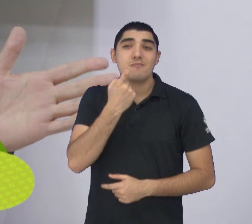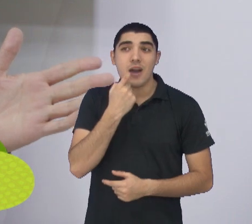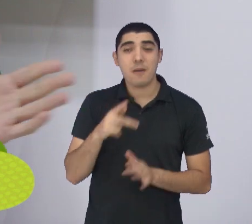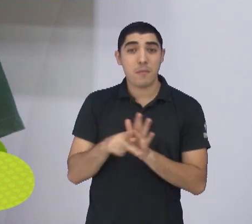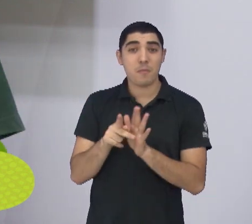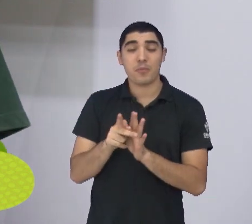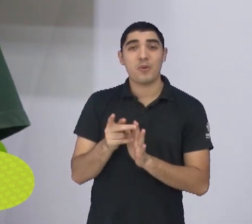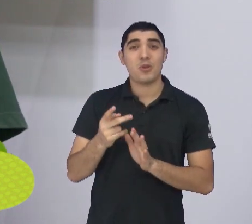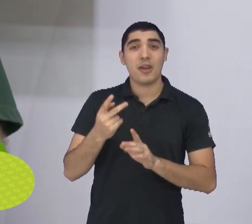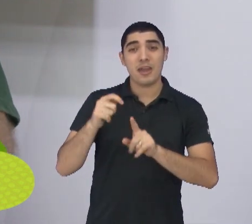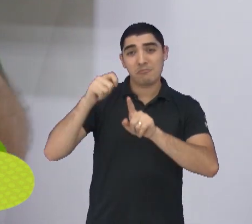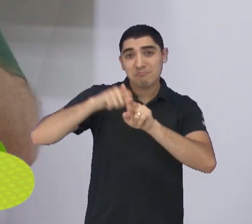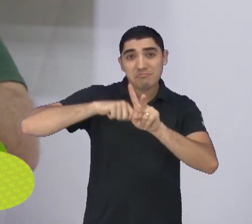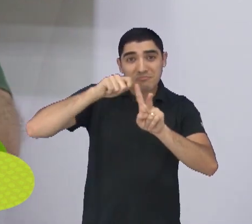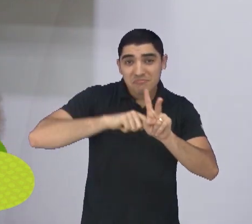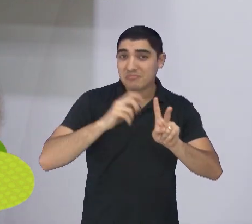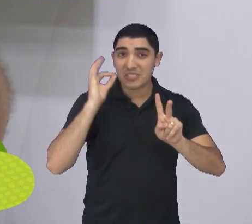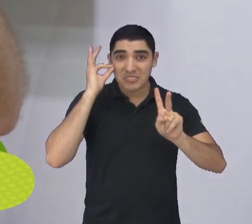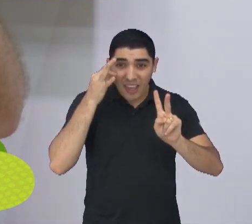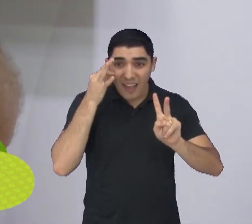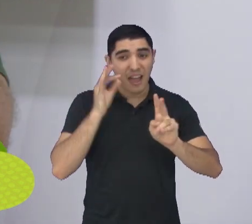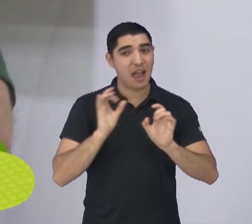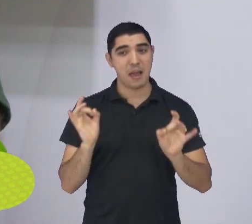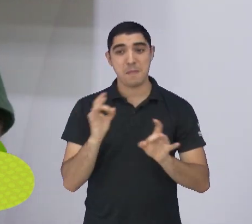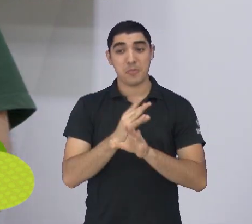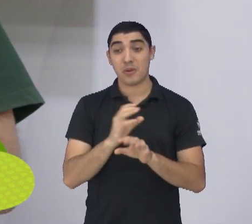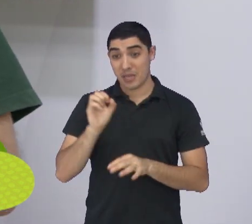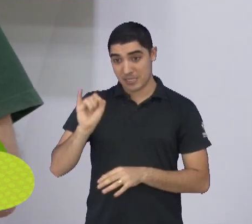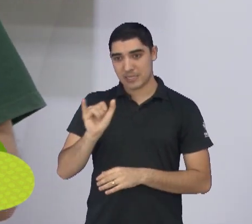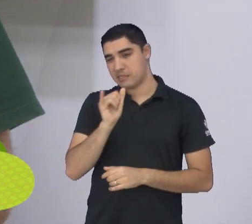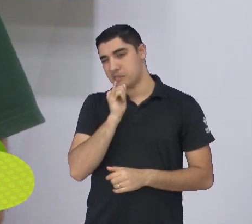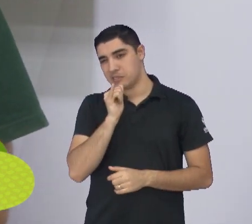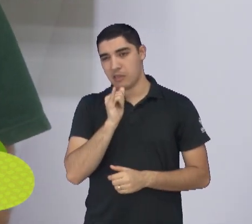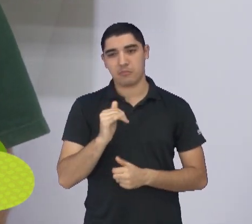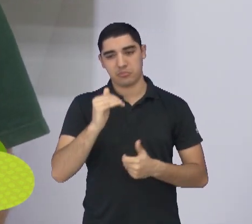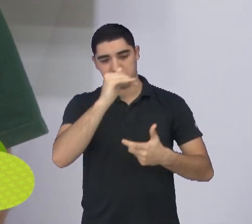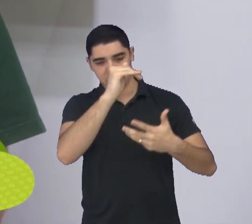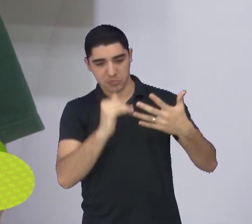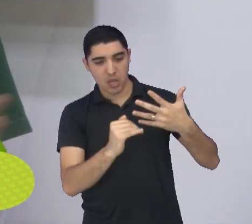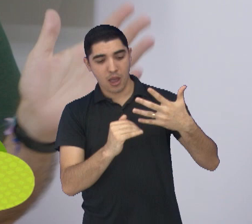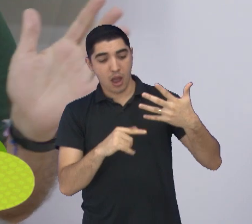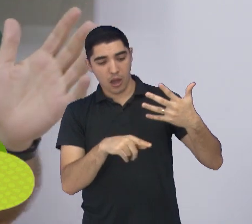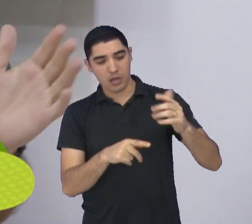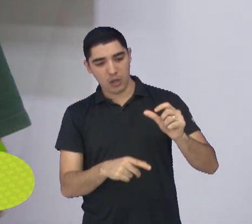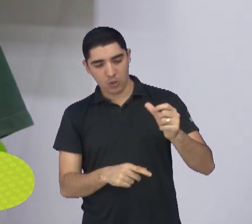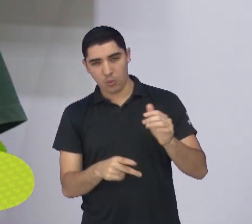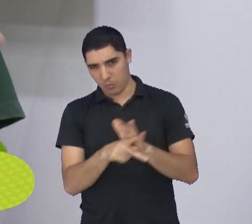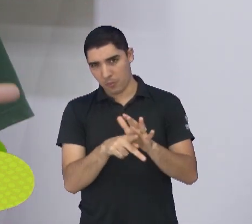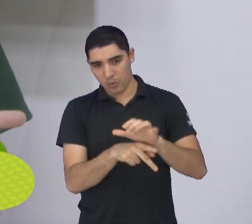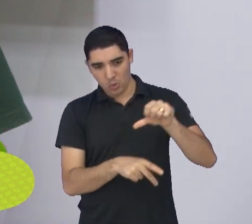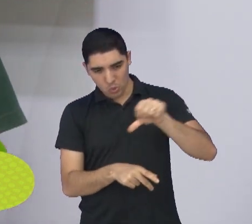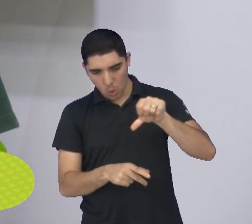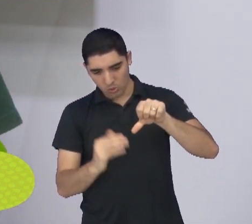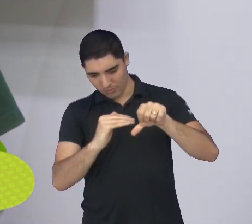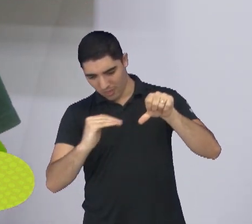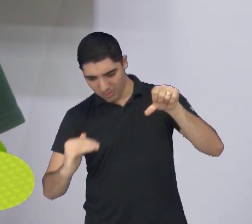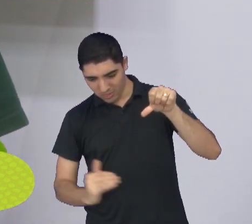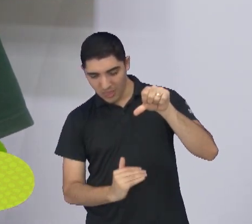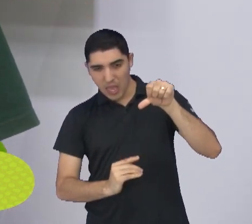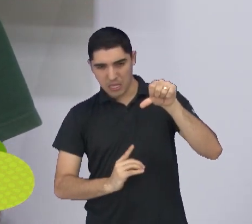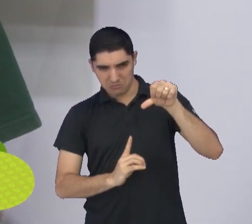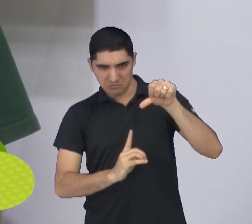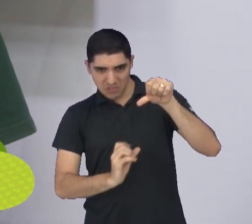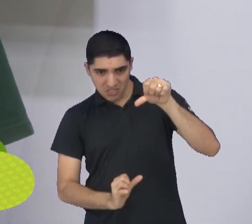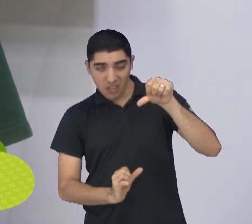quem não se classificar dos oito, do nono até o último colocado, acabou o campeonato para muitos clubes, acabou o ano.